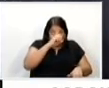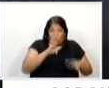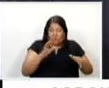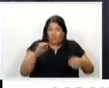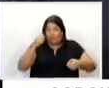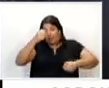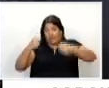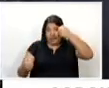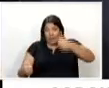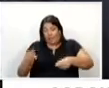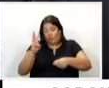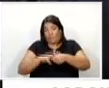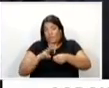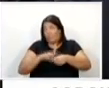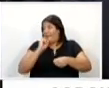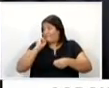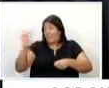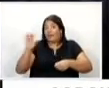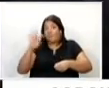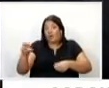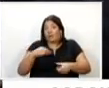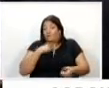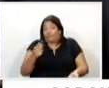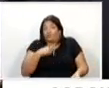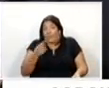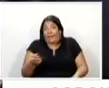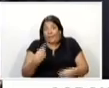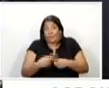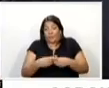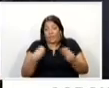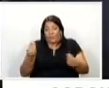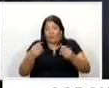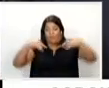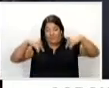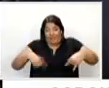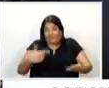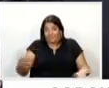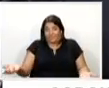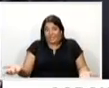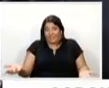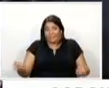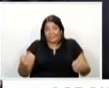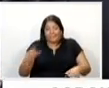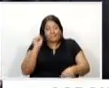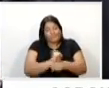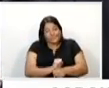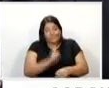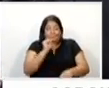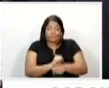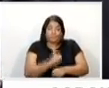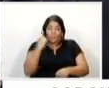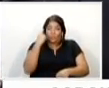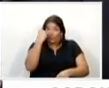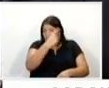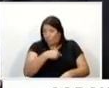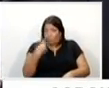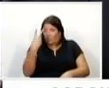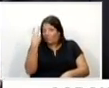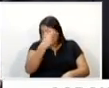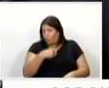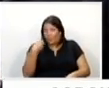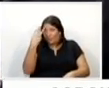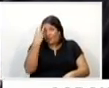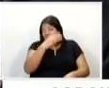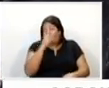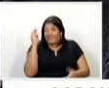SAMU ou de qualquer outro tipo de resgate, ela não pode sair do pronto-socorro, porque ela não pode sair do seu equipamento, ela é obrigada a ficar uma, duas, três, quatro, cinco horas